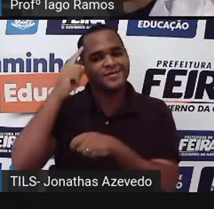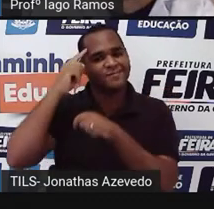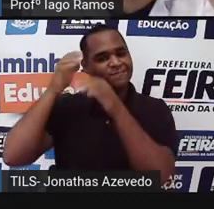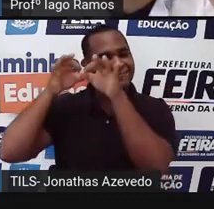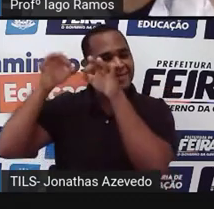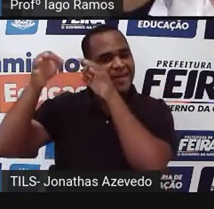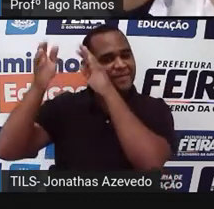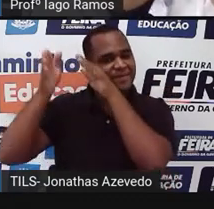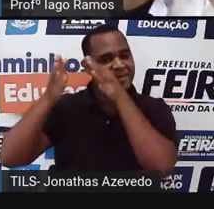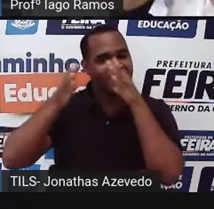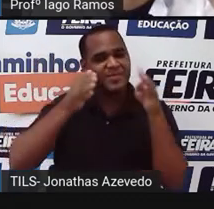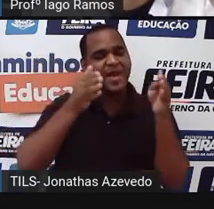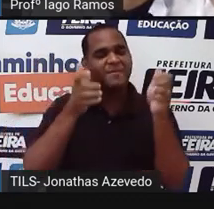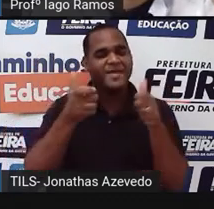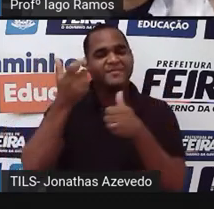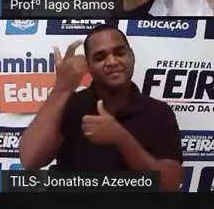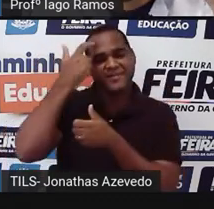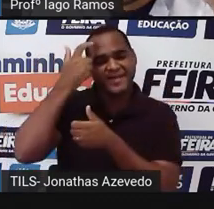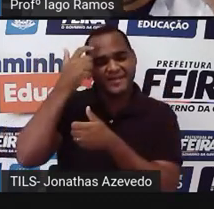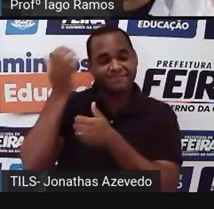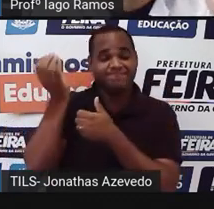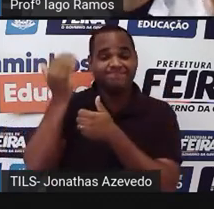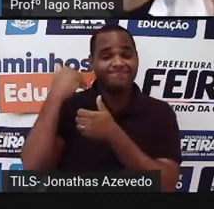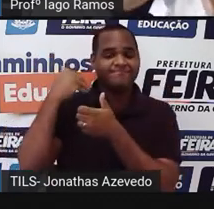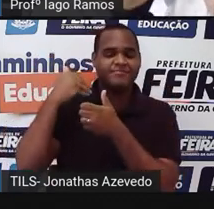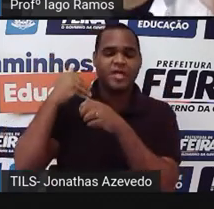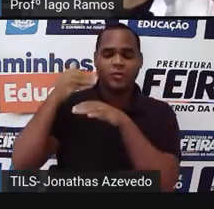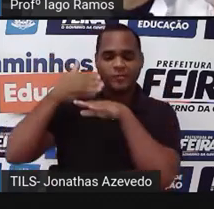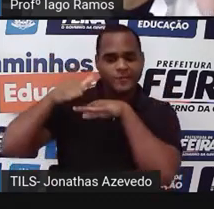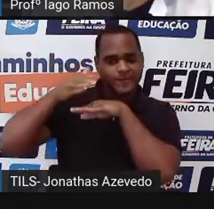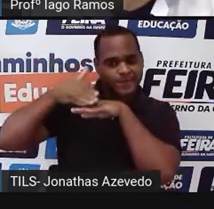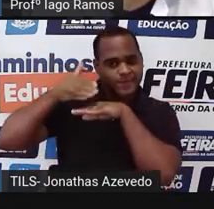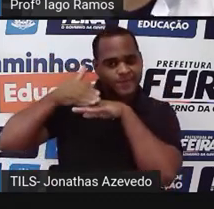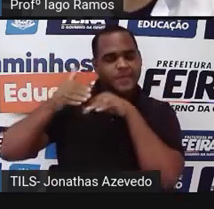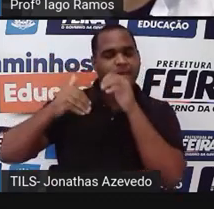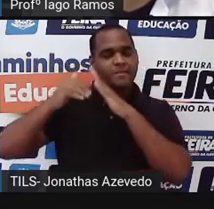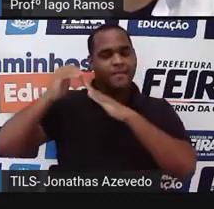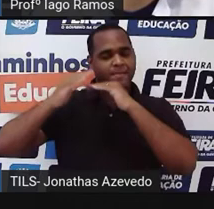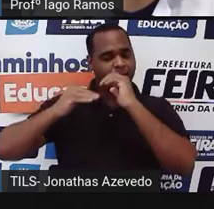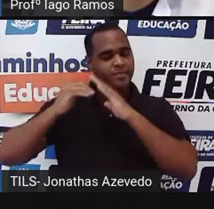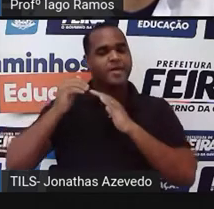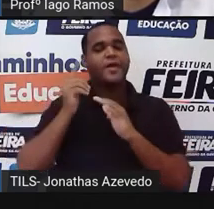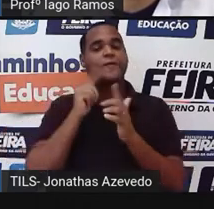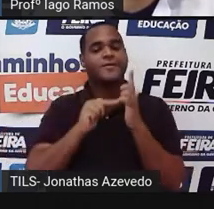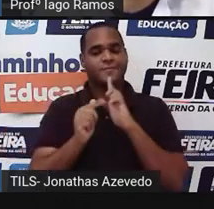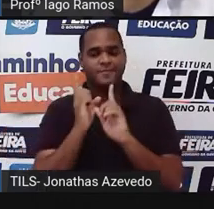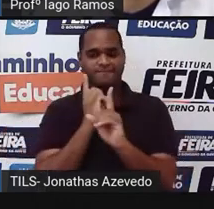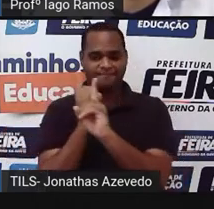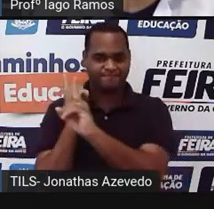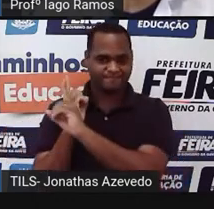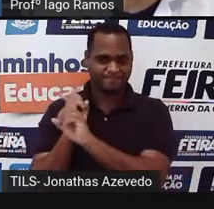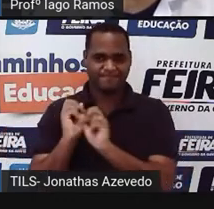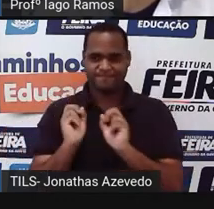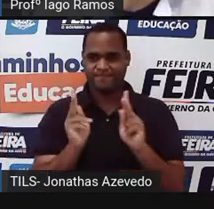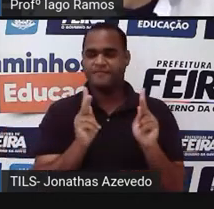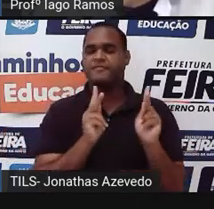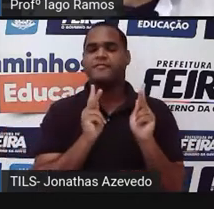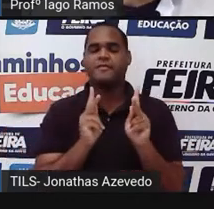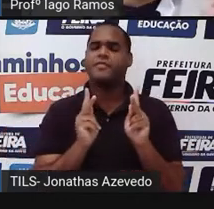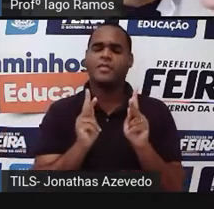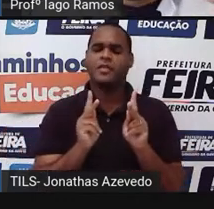passo né? dentro aí da sua memória e você consegue encontrar esse resultado agora sim